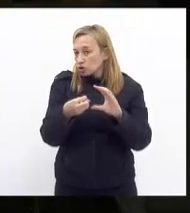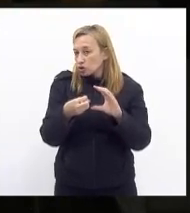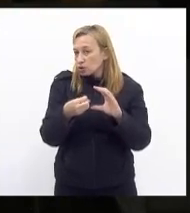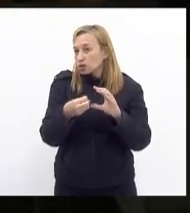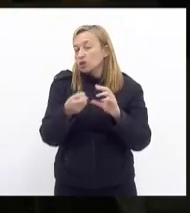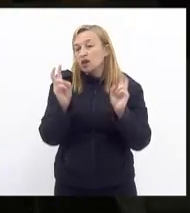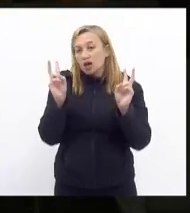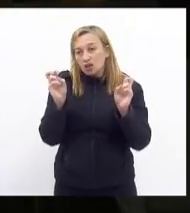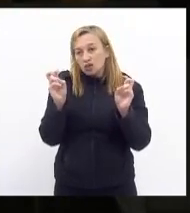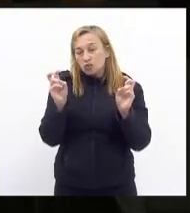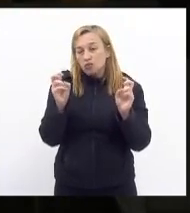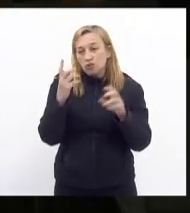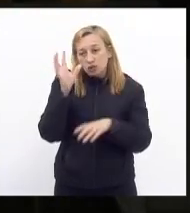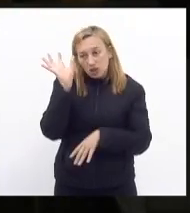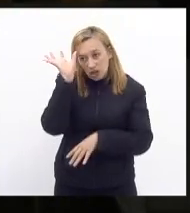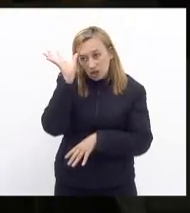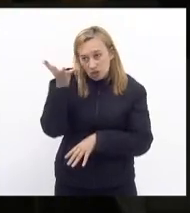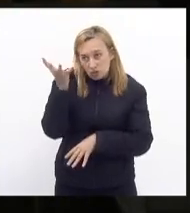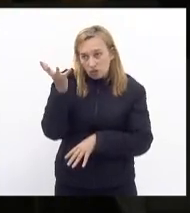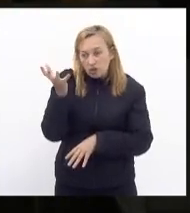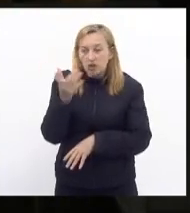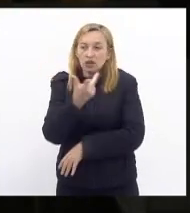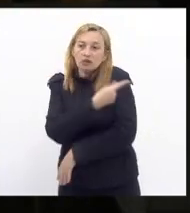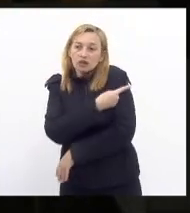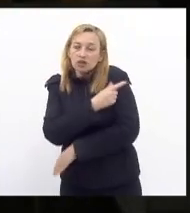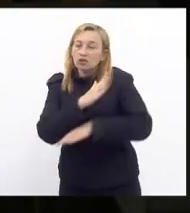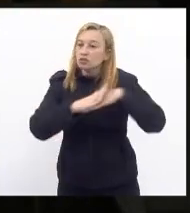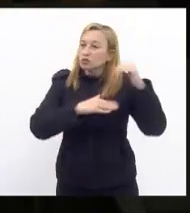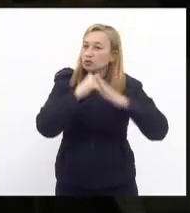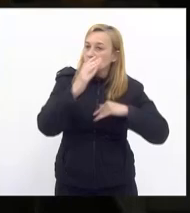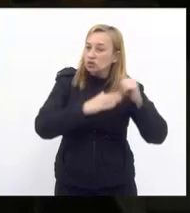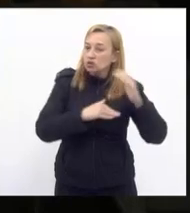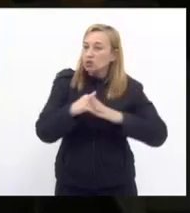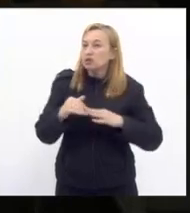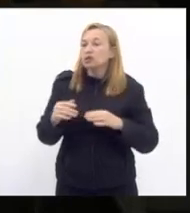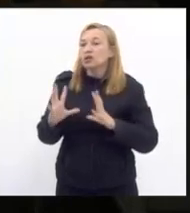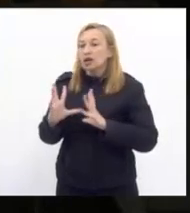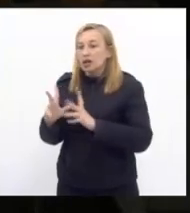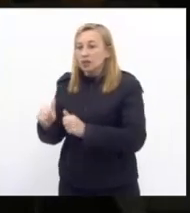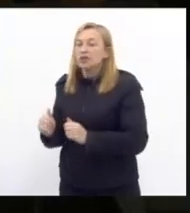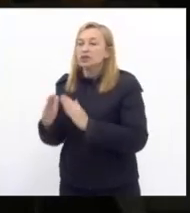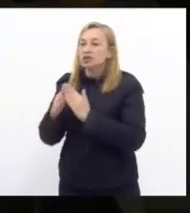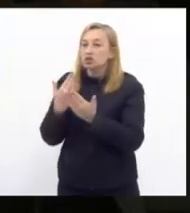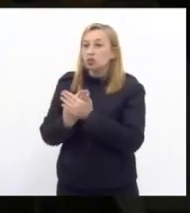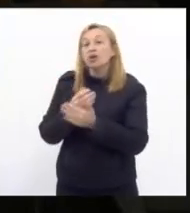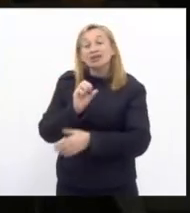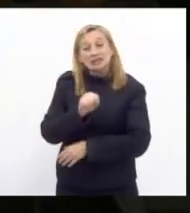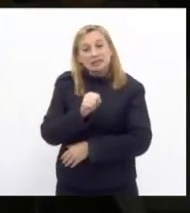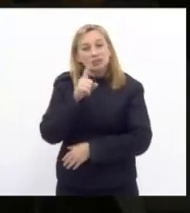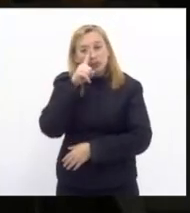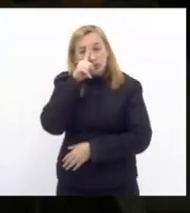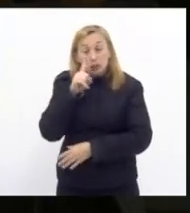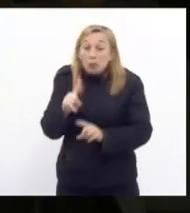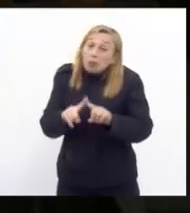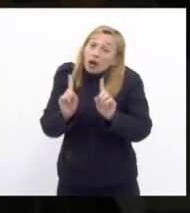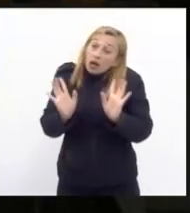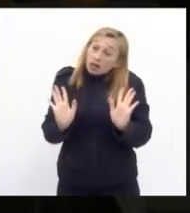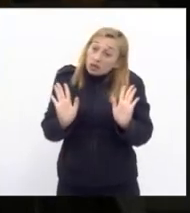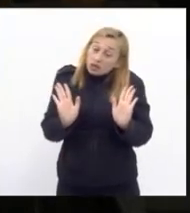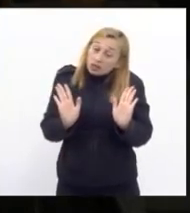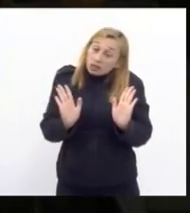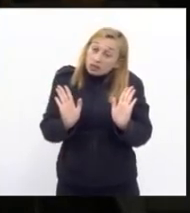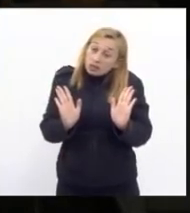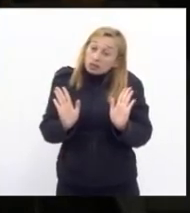situações resolvidas tanto da vacinação dos profissionais quanto da sanitização das escolas ainda assim eu acho que seria o risco mas com a curva